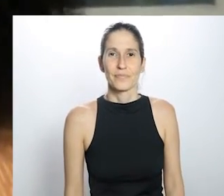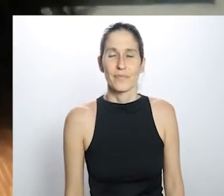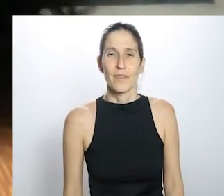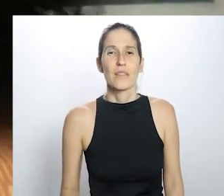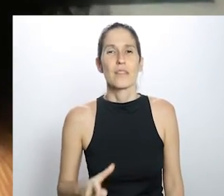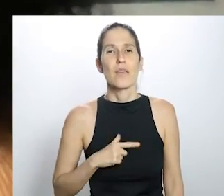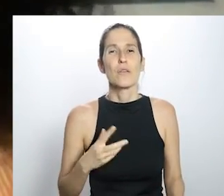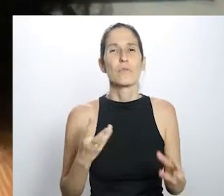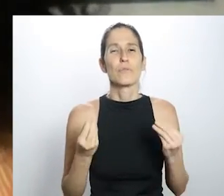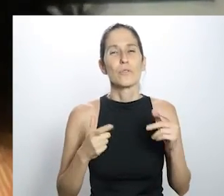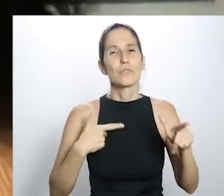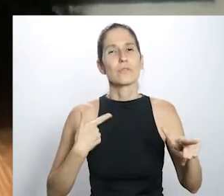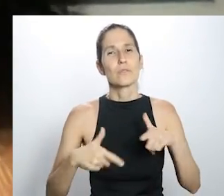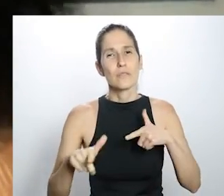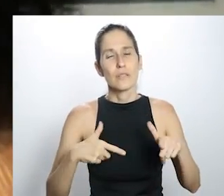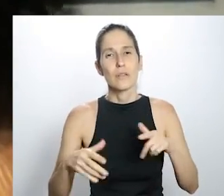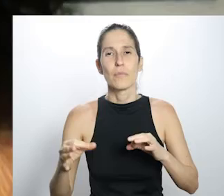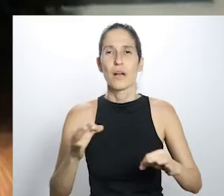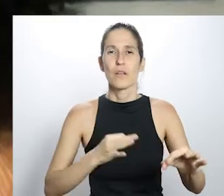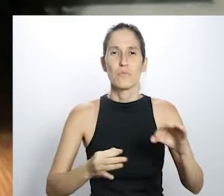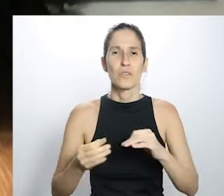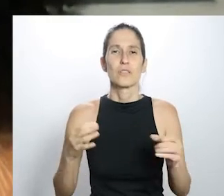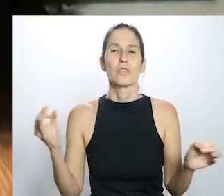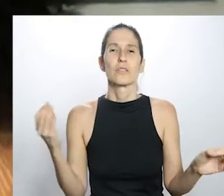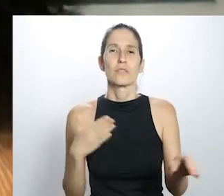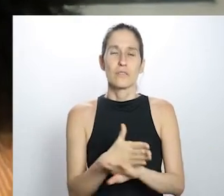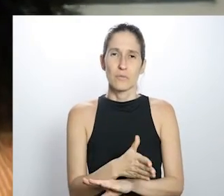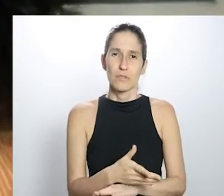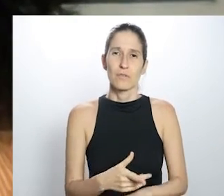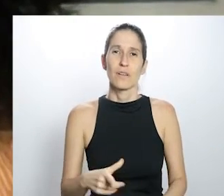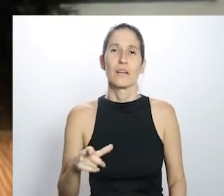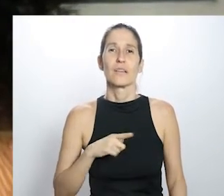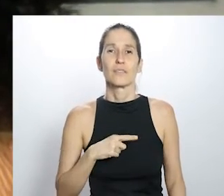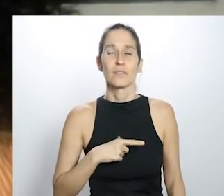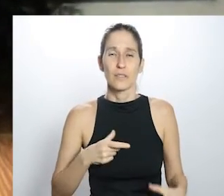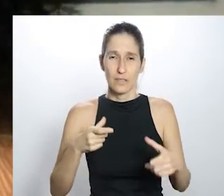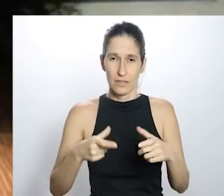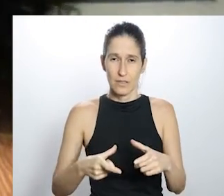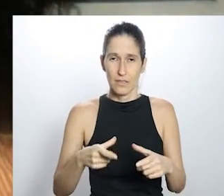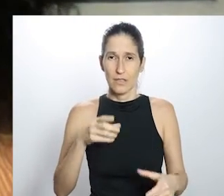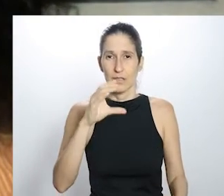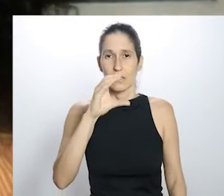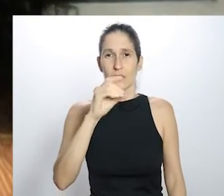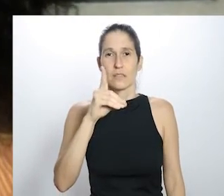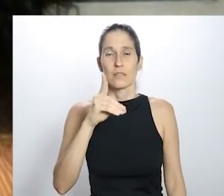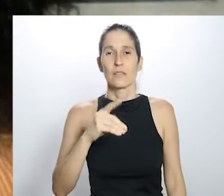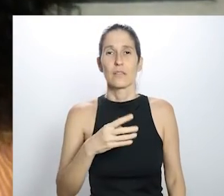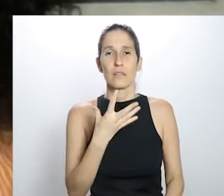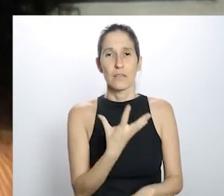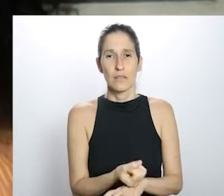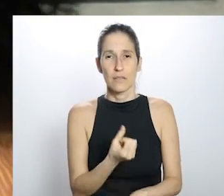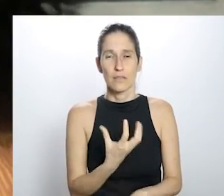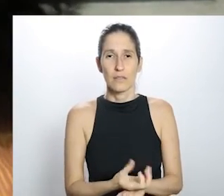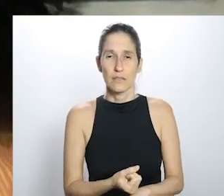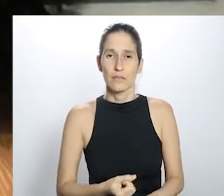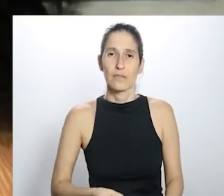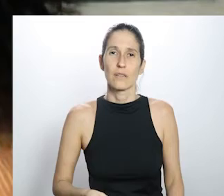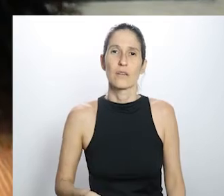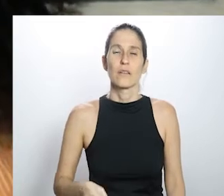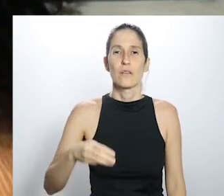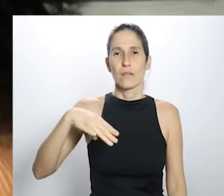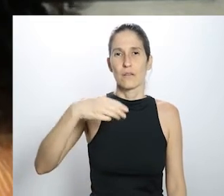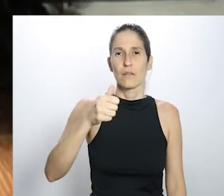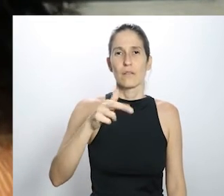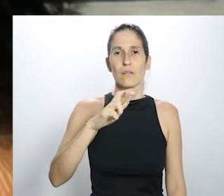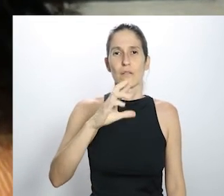Enfim, tem muitas coisas para fazer, né? A gente tinha projetos aprovados, tem discos, né? Tem um disco do Marcelo Preto que a gente